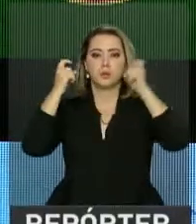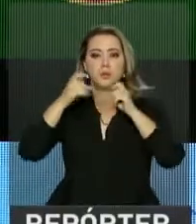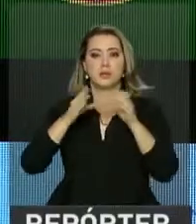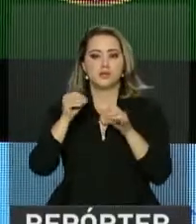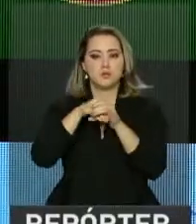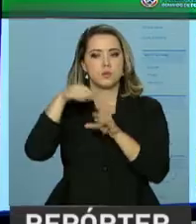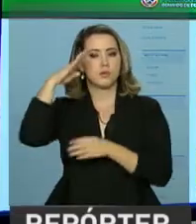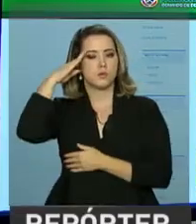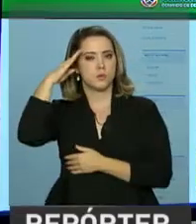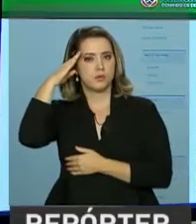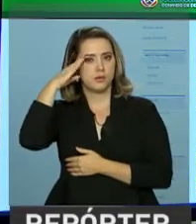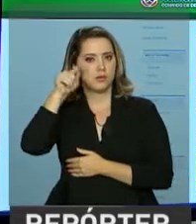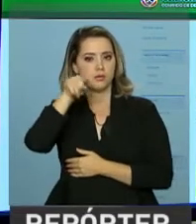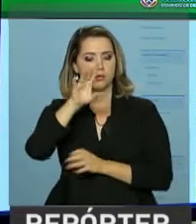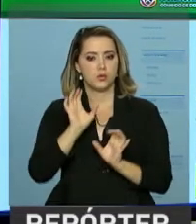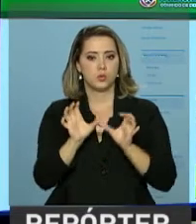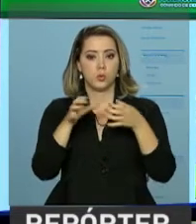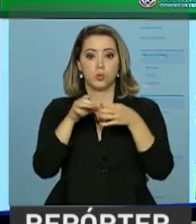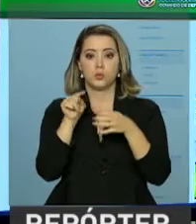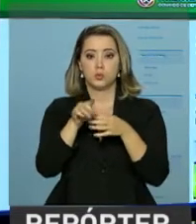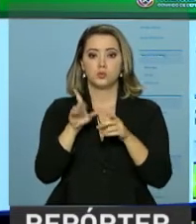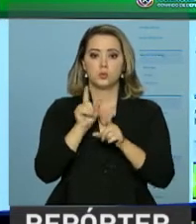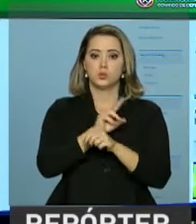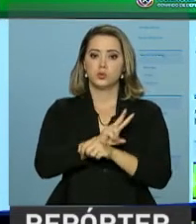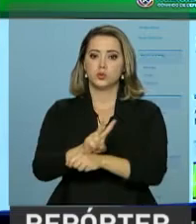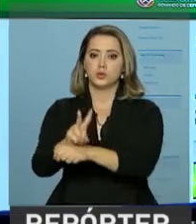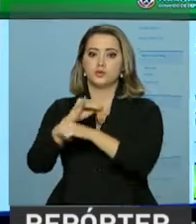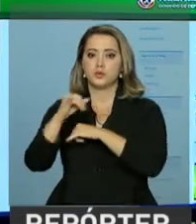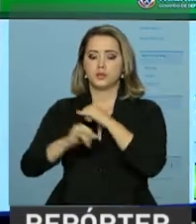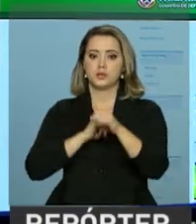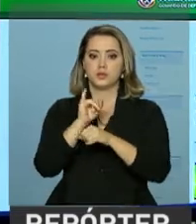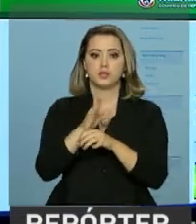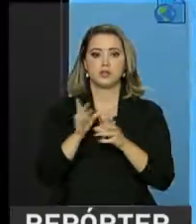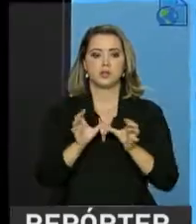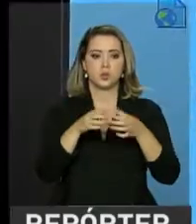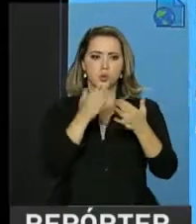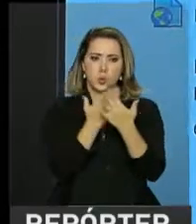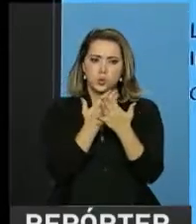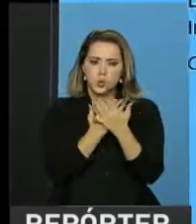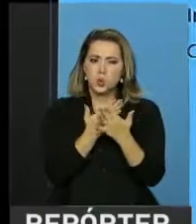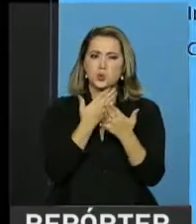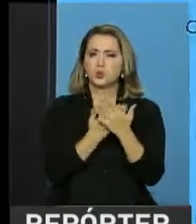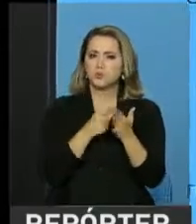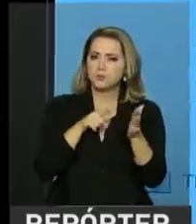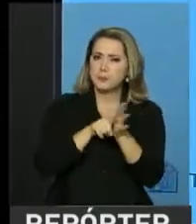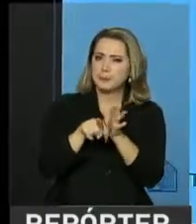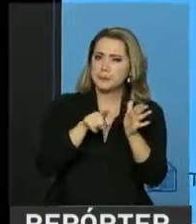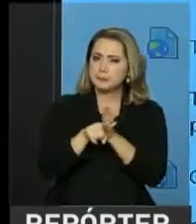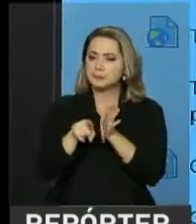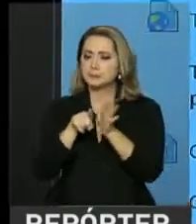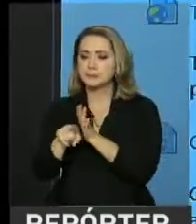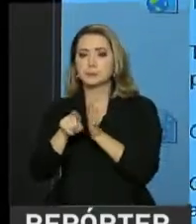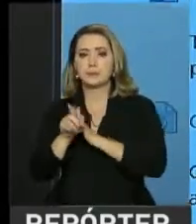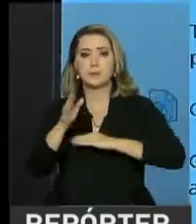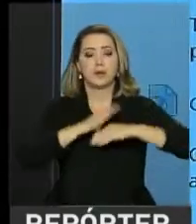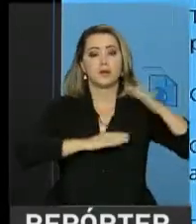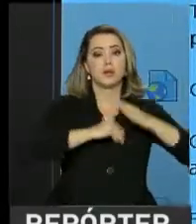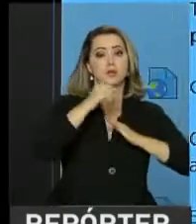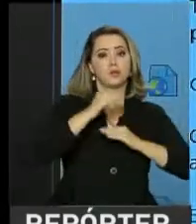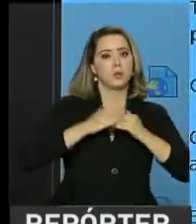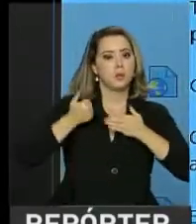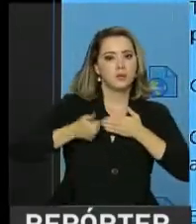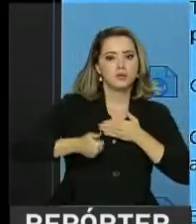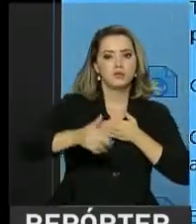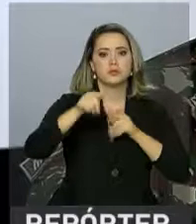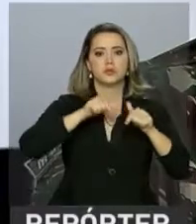Brasileiro está à frente da Escola Nacional de Defesa Cibernética, um espaço dedicado à formação de profissionais que vão